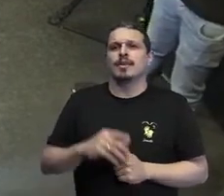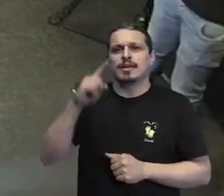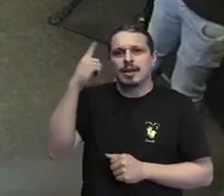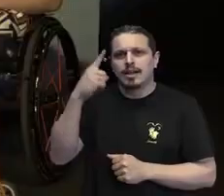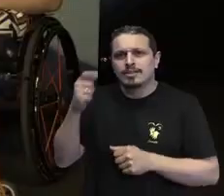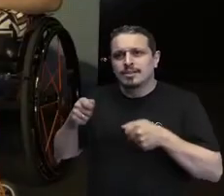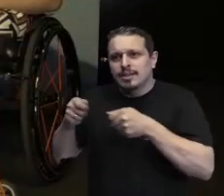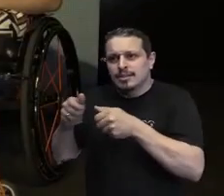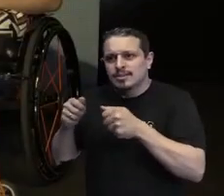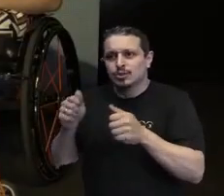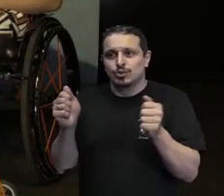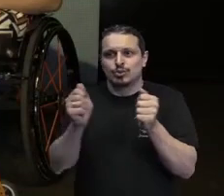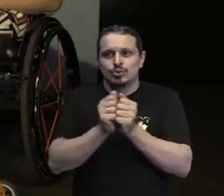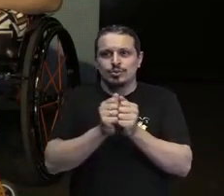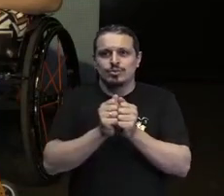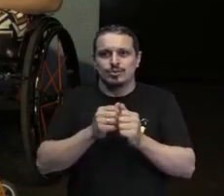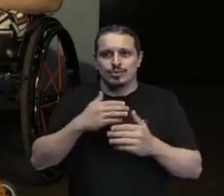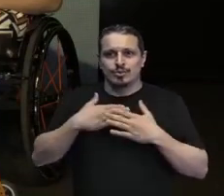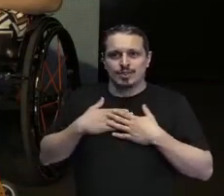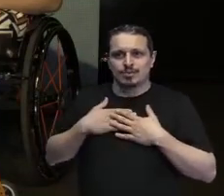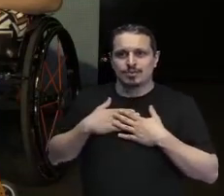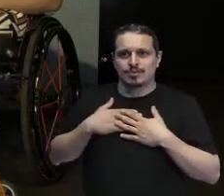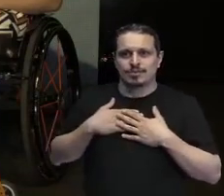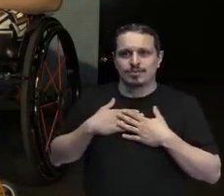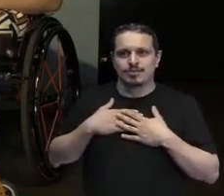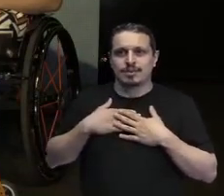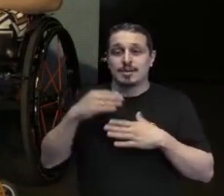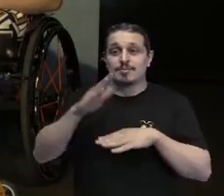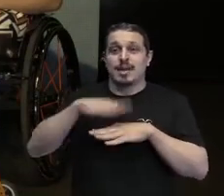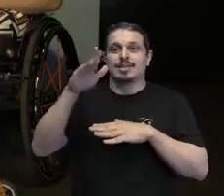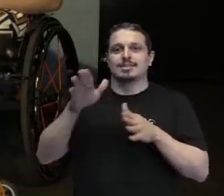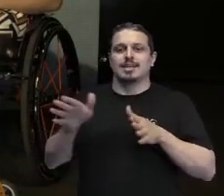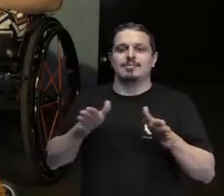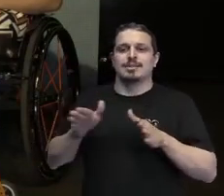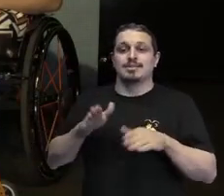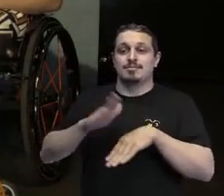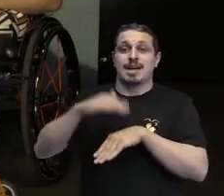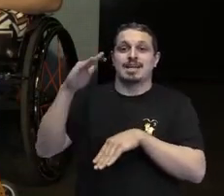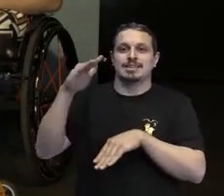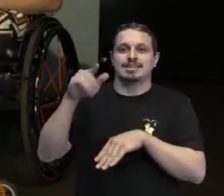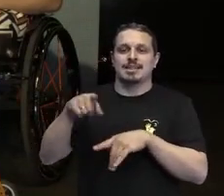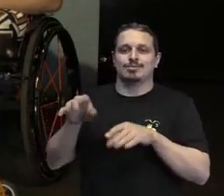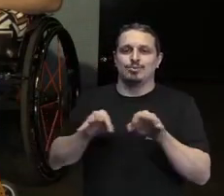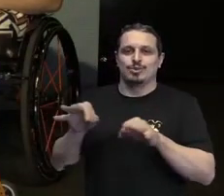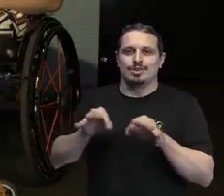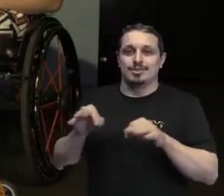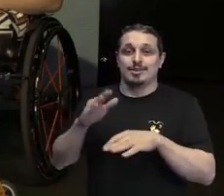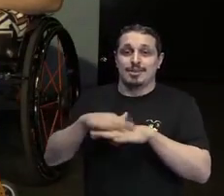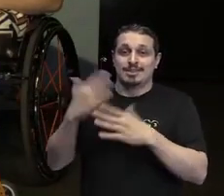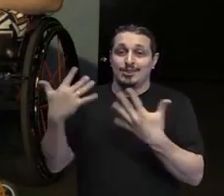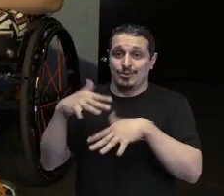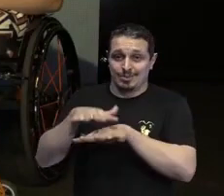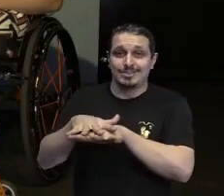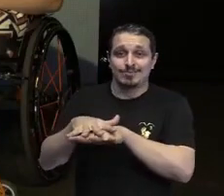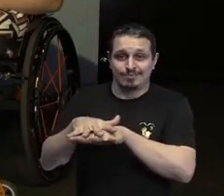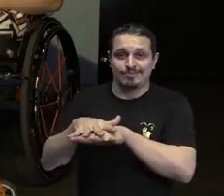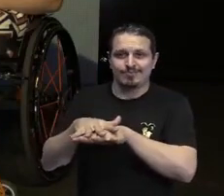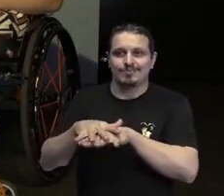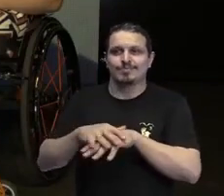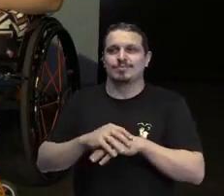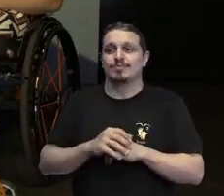jornada para o mundo mais acessível e para o mundo organizacional mais inclusivo para as pessoas com deficiência